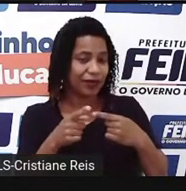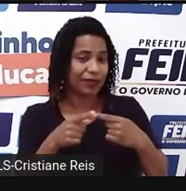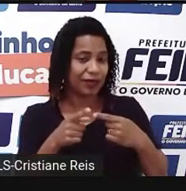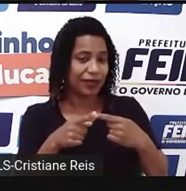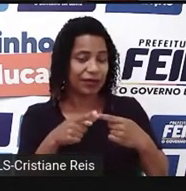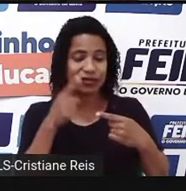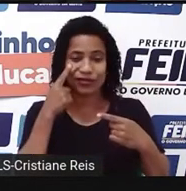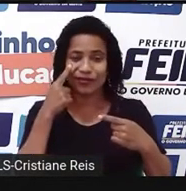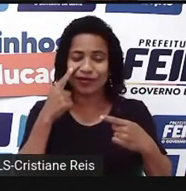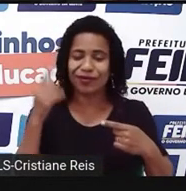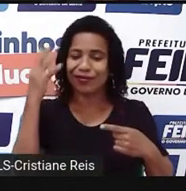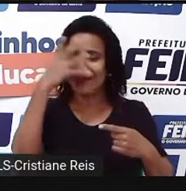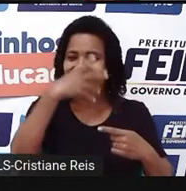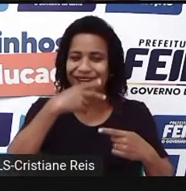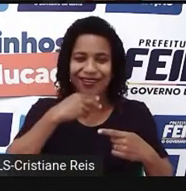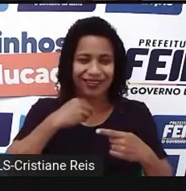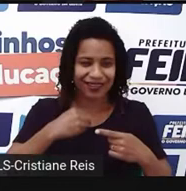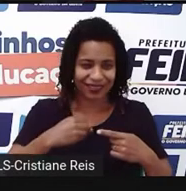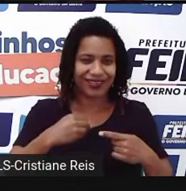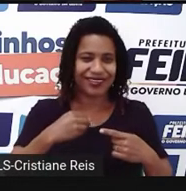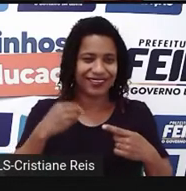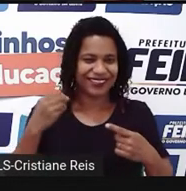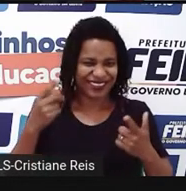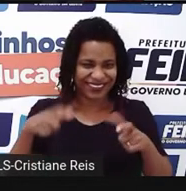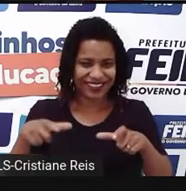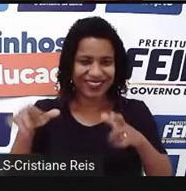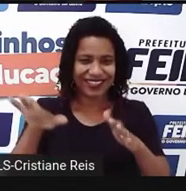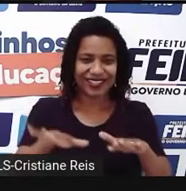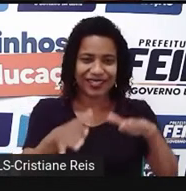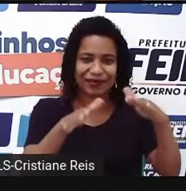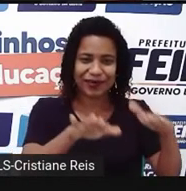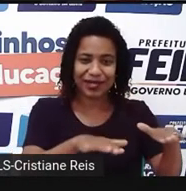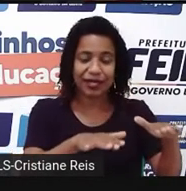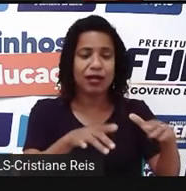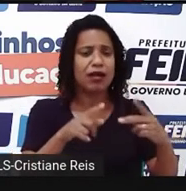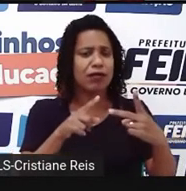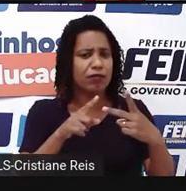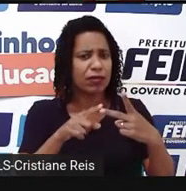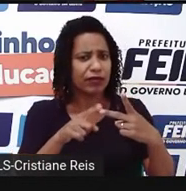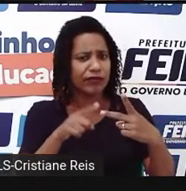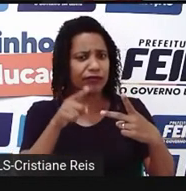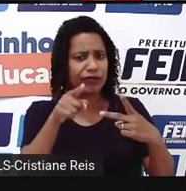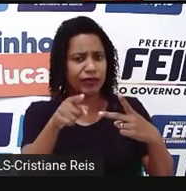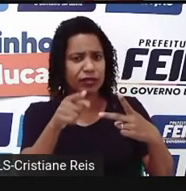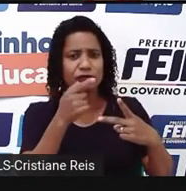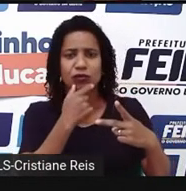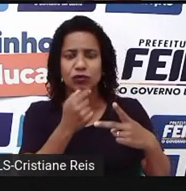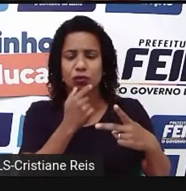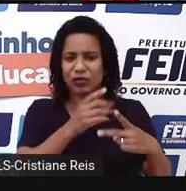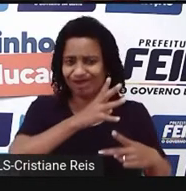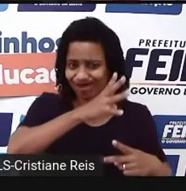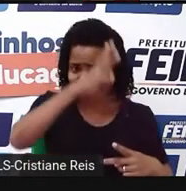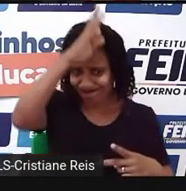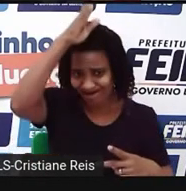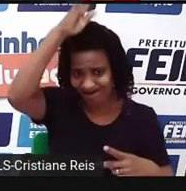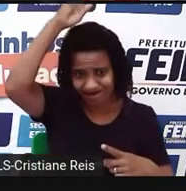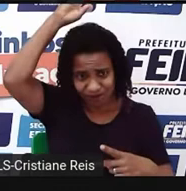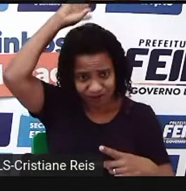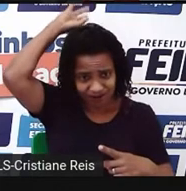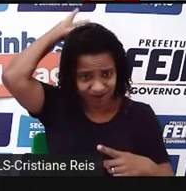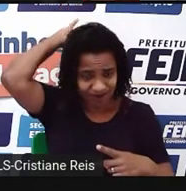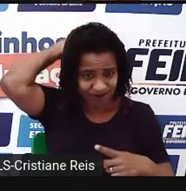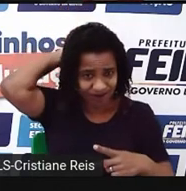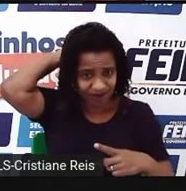De uma paisagem natural. E neste caso aqui? Observe que os bombeiros, que neste